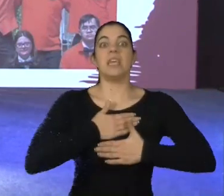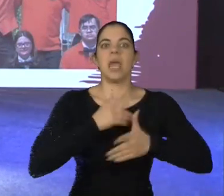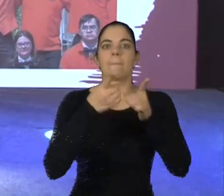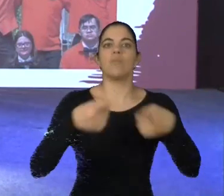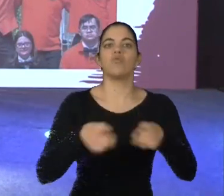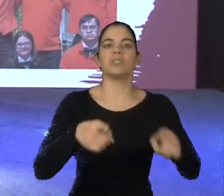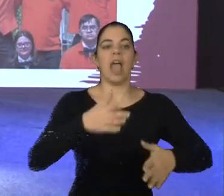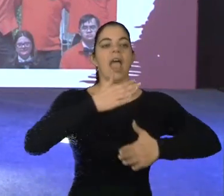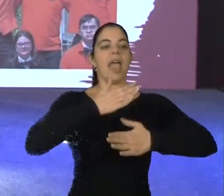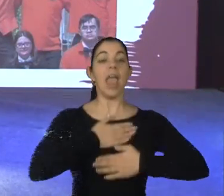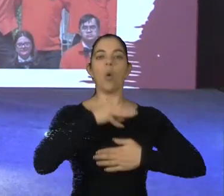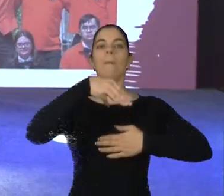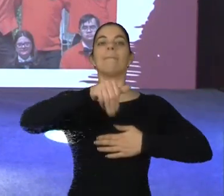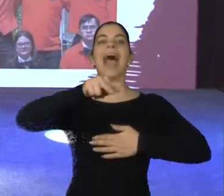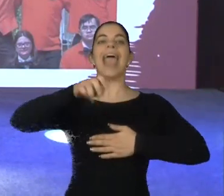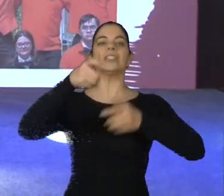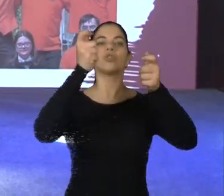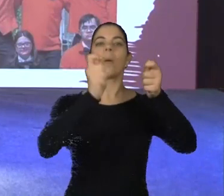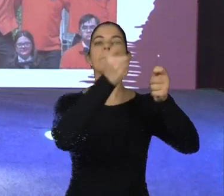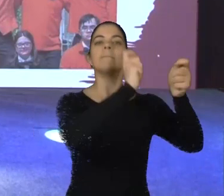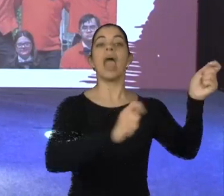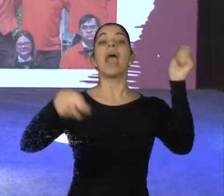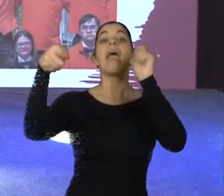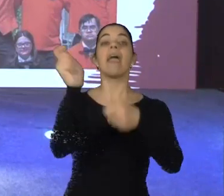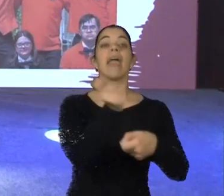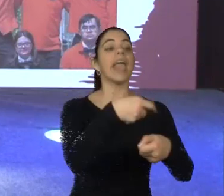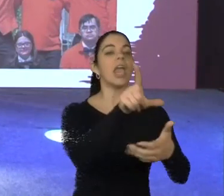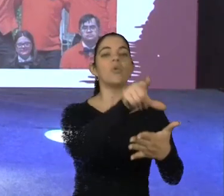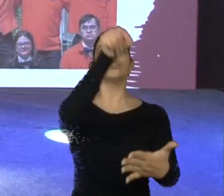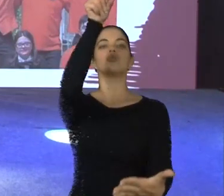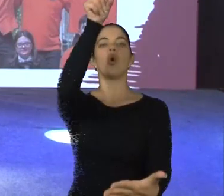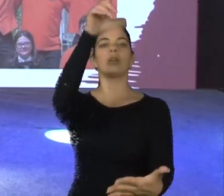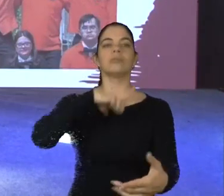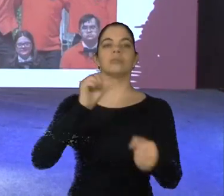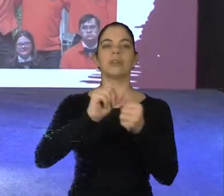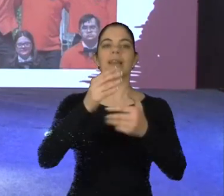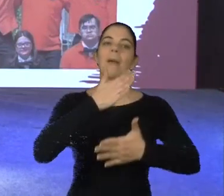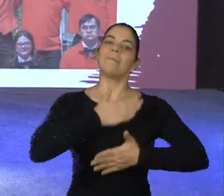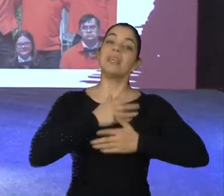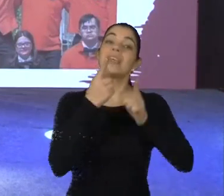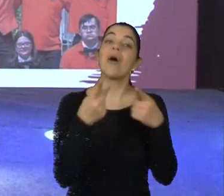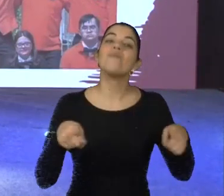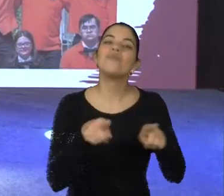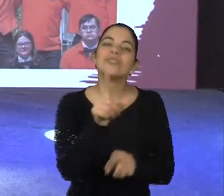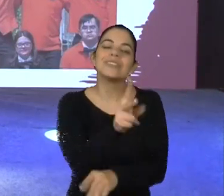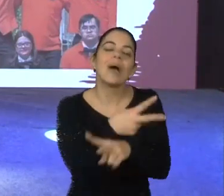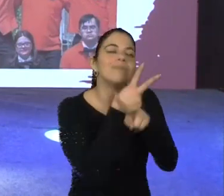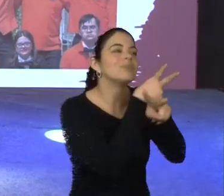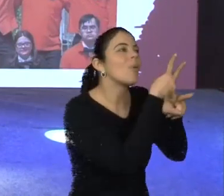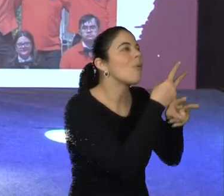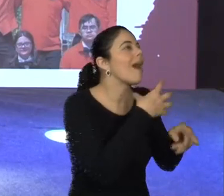Quem é o maestro? Quem está com a batuta? Sou eu. Então, eu vou dentro da minha orquestra procurar a melhor